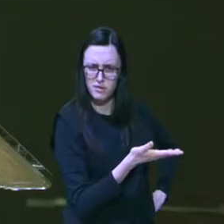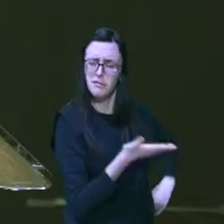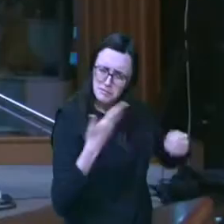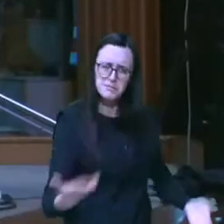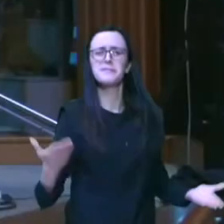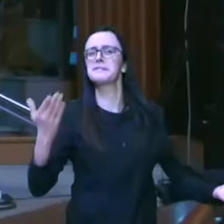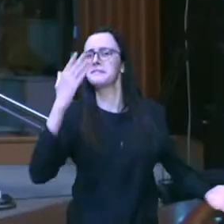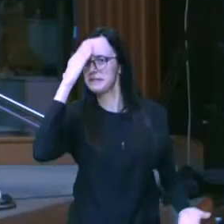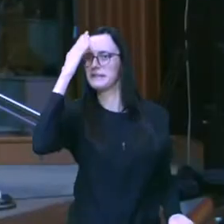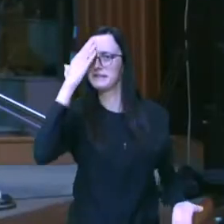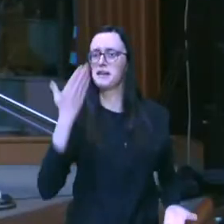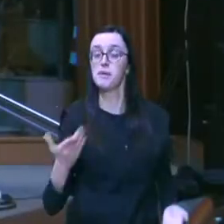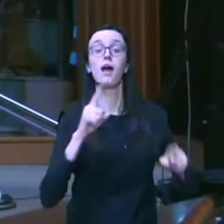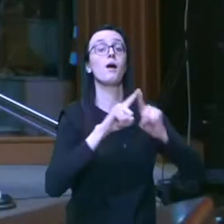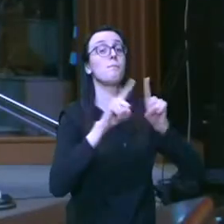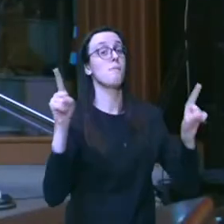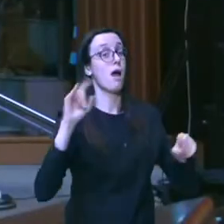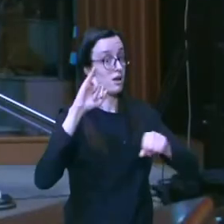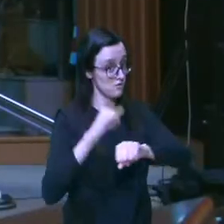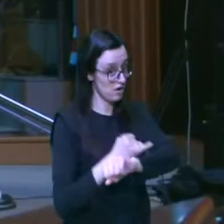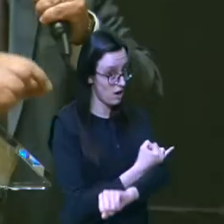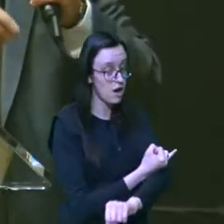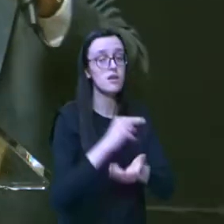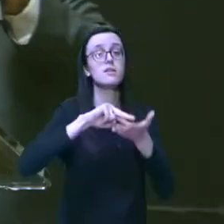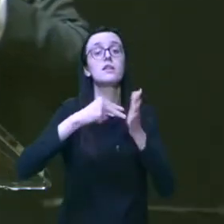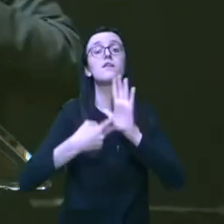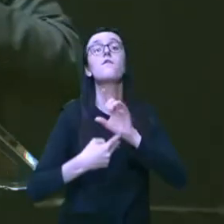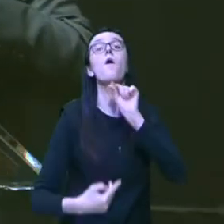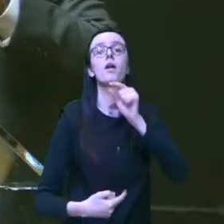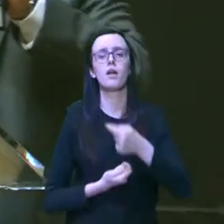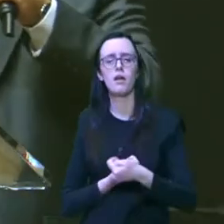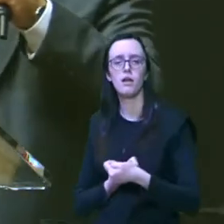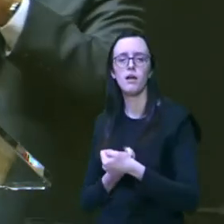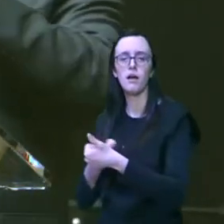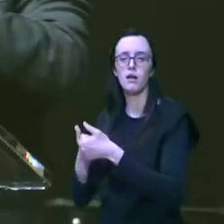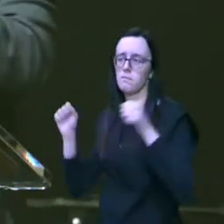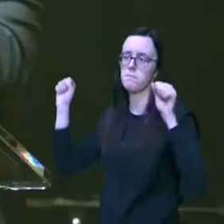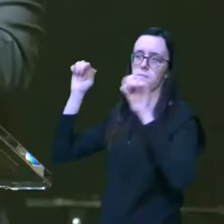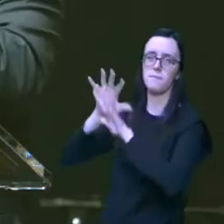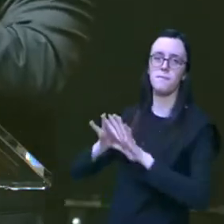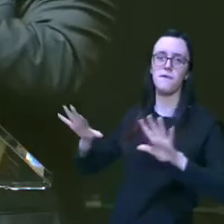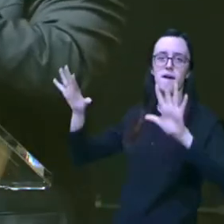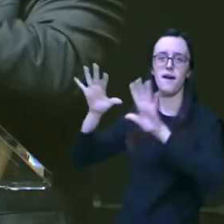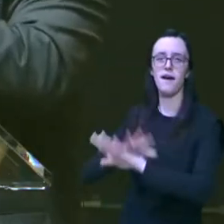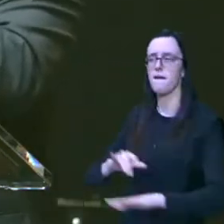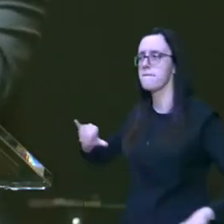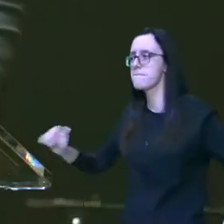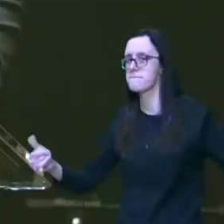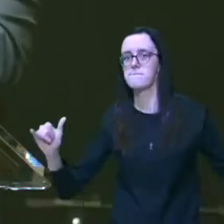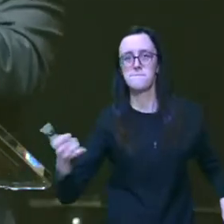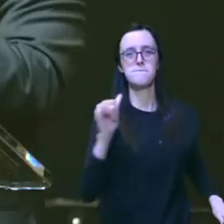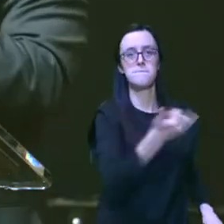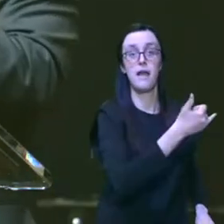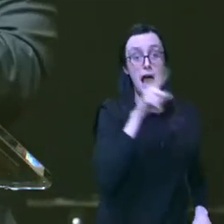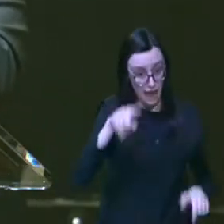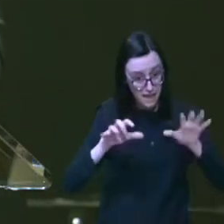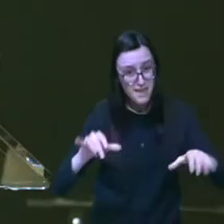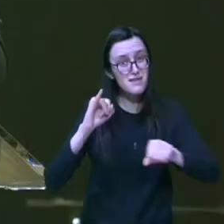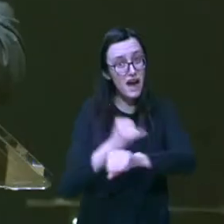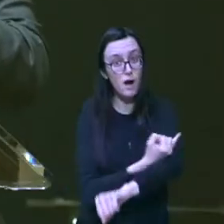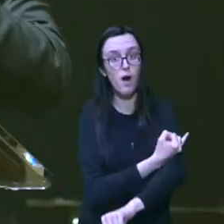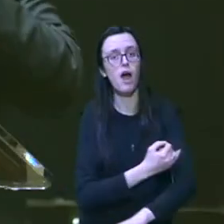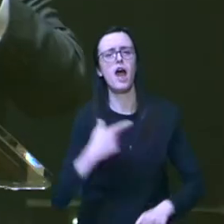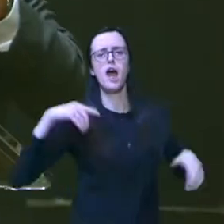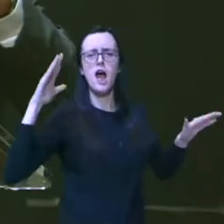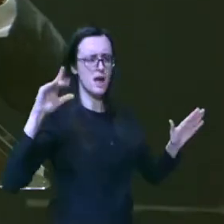claro que ele sabia mas Jacó significava enganador aquele que passava a perna o usurpador e quando o anjo